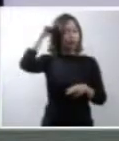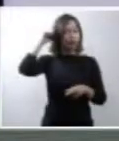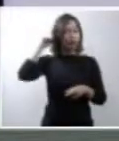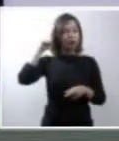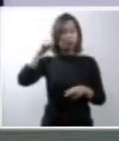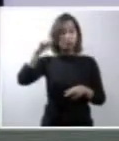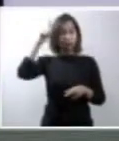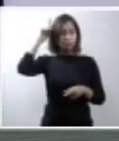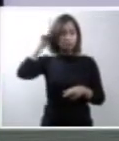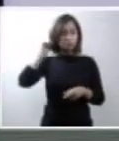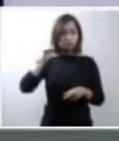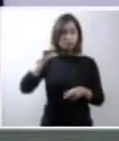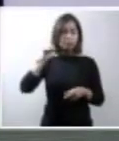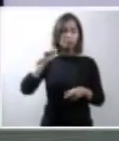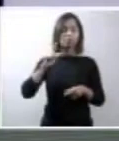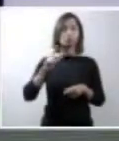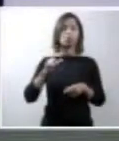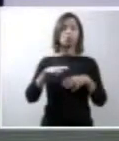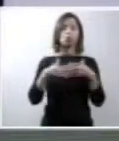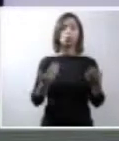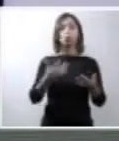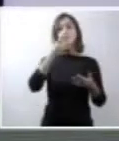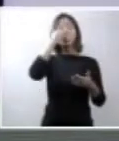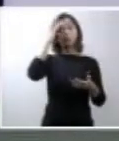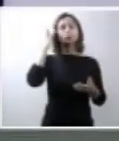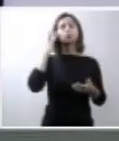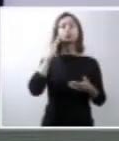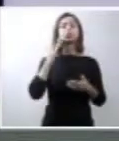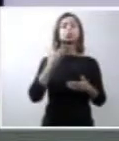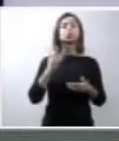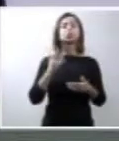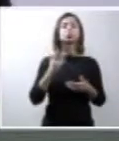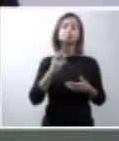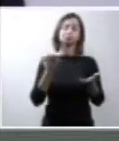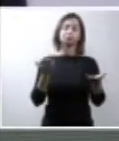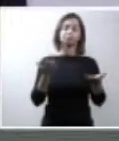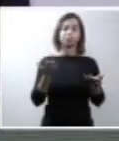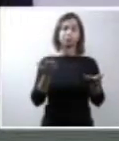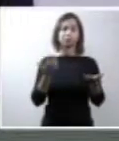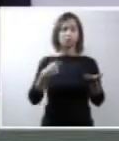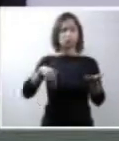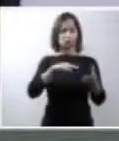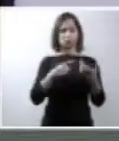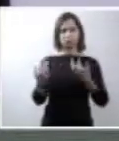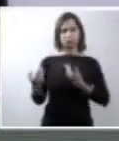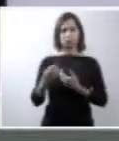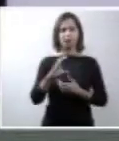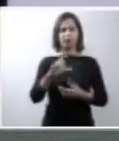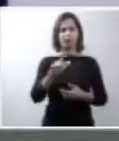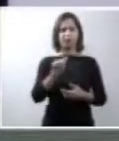considerada uma pessoa, eu diria, da nossa classe.